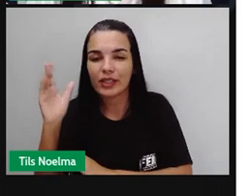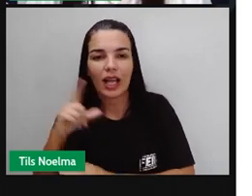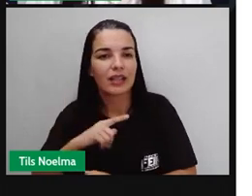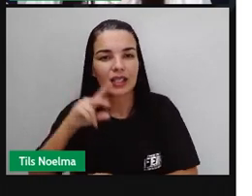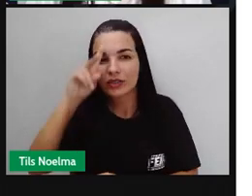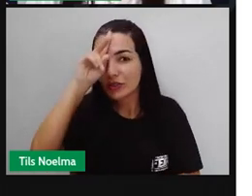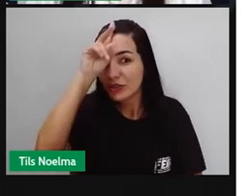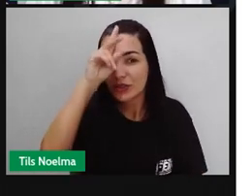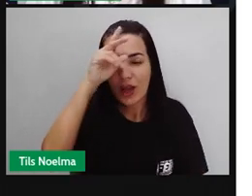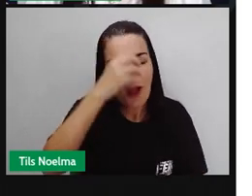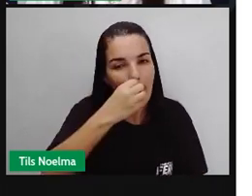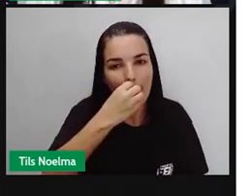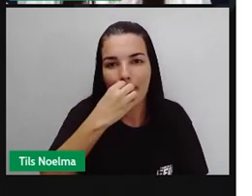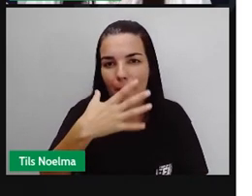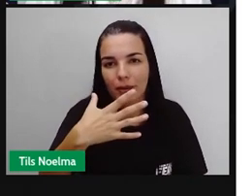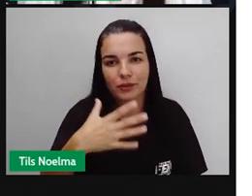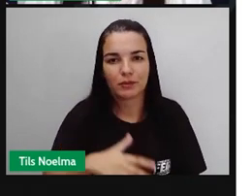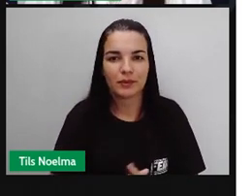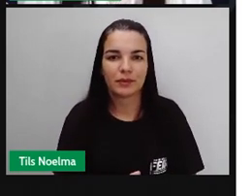super indico para vocês.